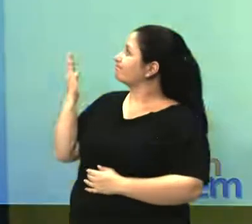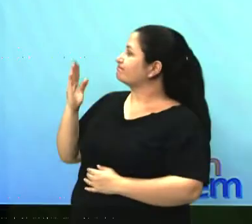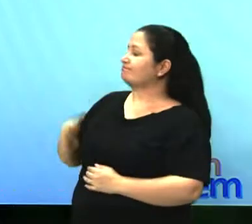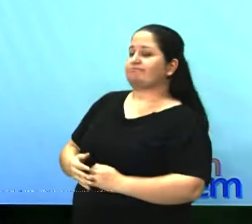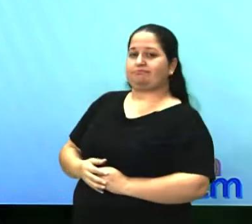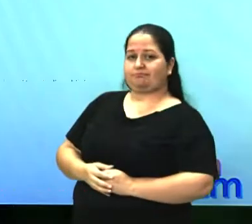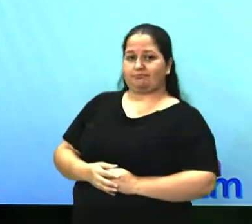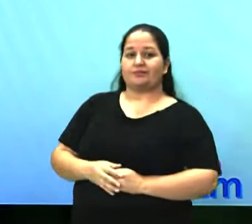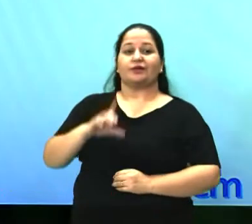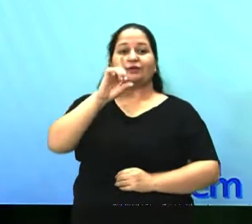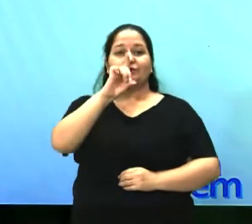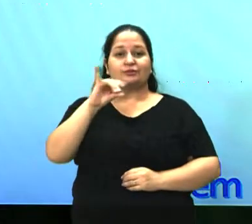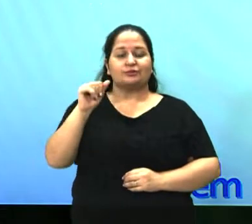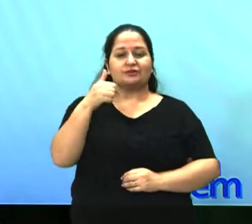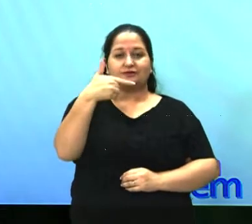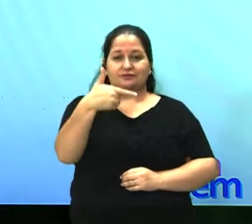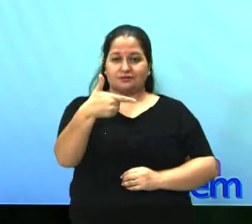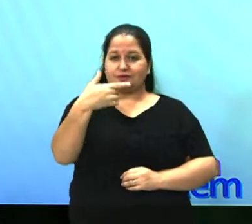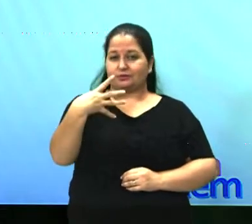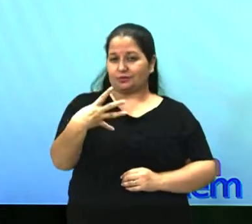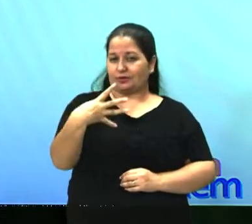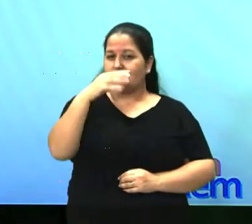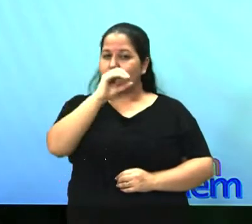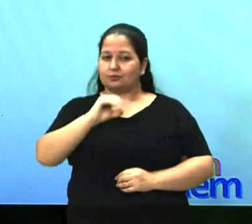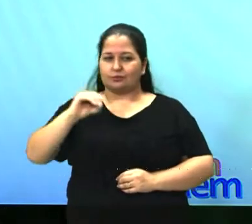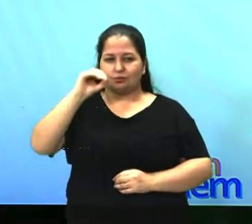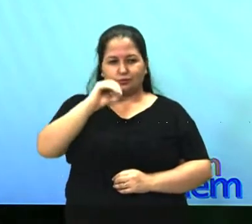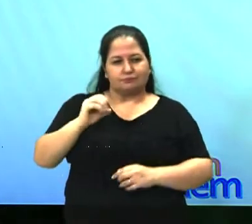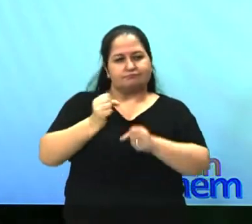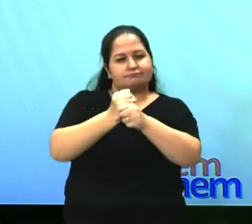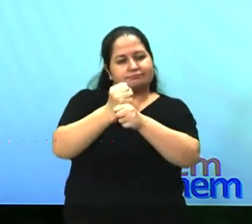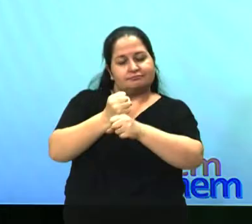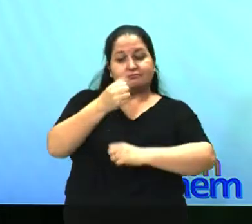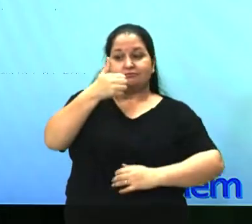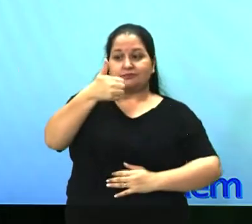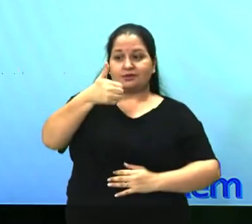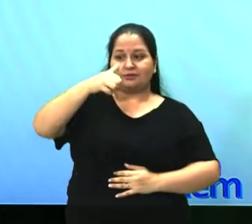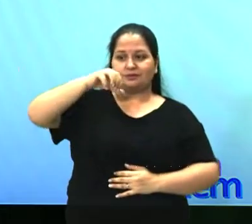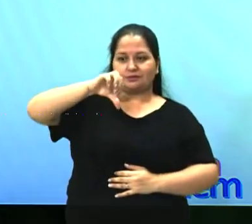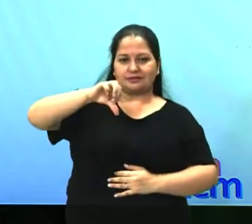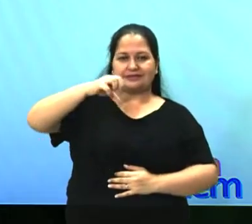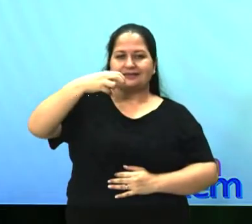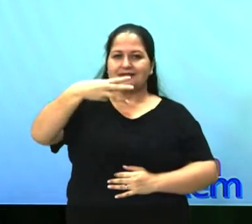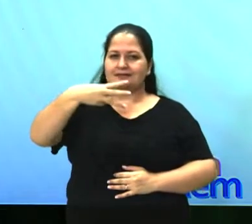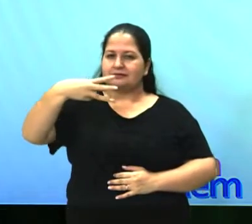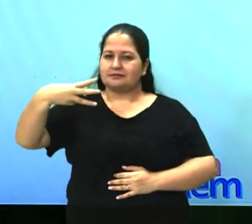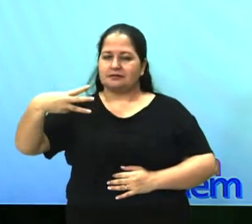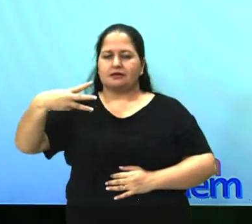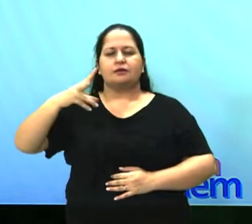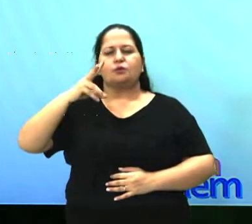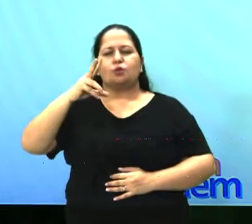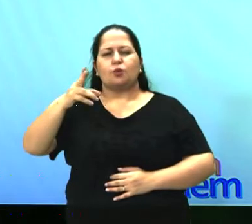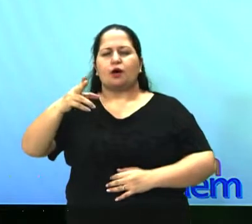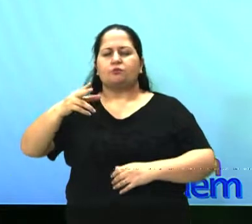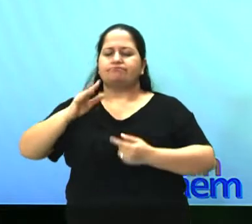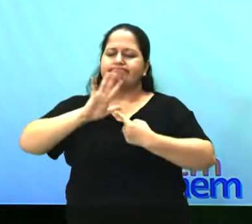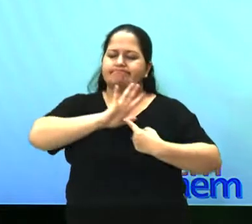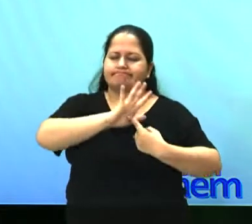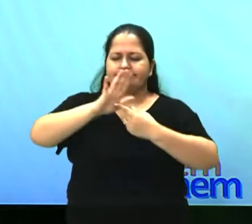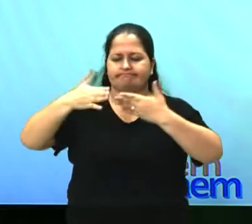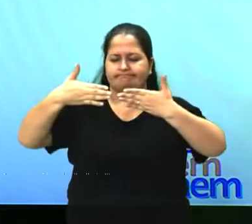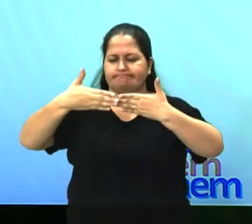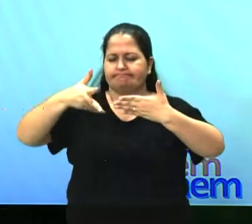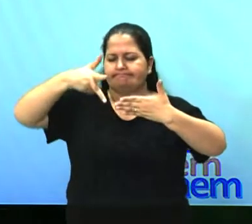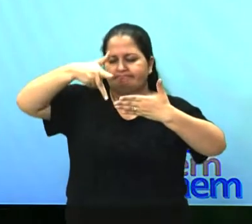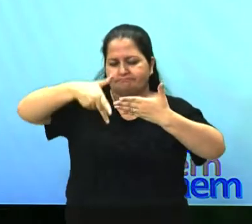em 24 de outubro de 1933, o lançamento da Pedra Fundamental de Goiânia, o início